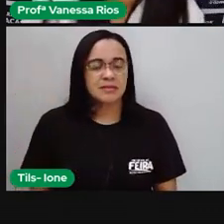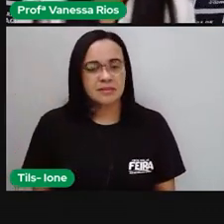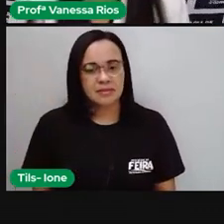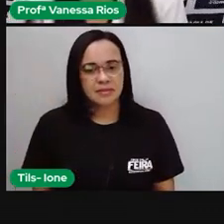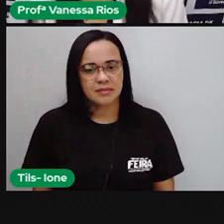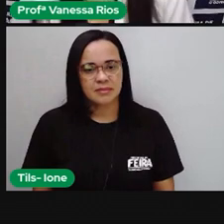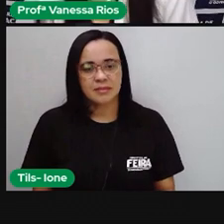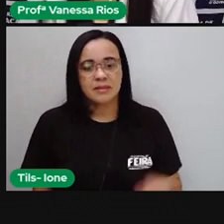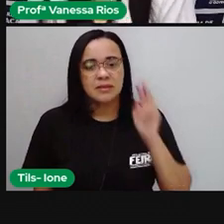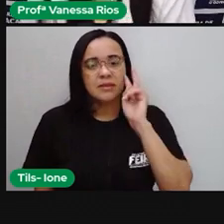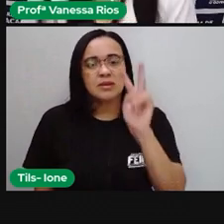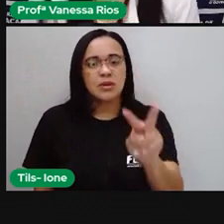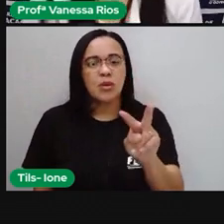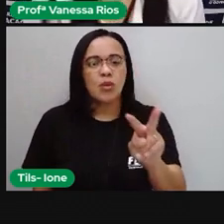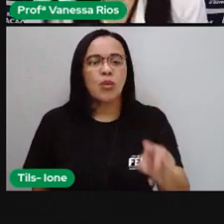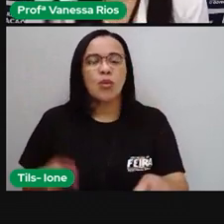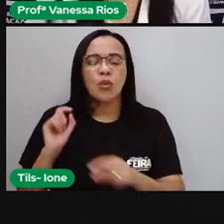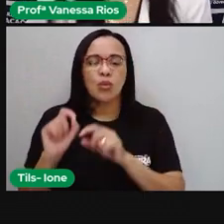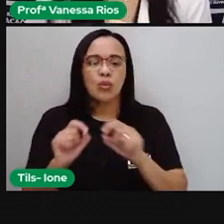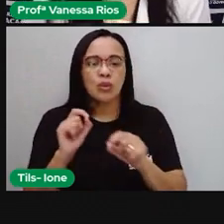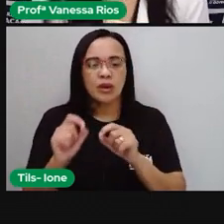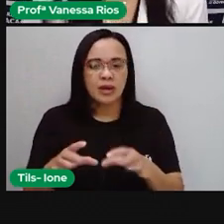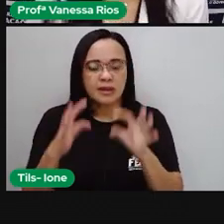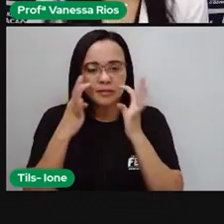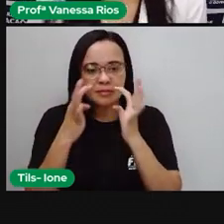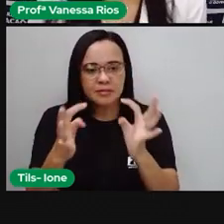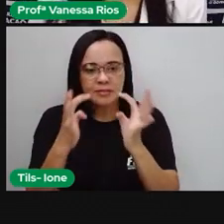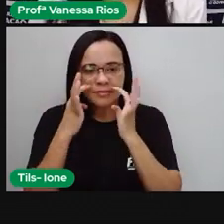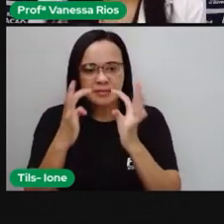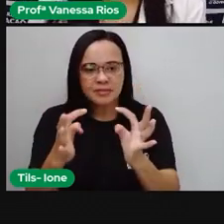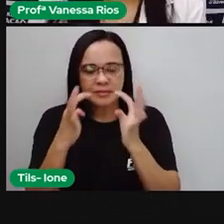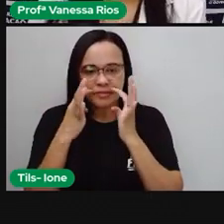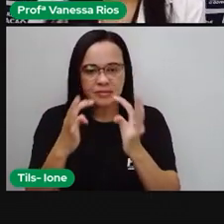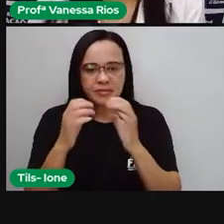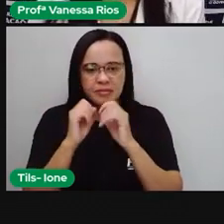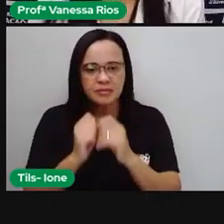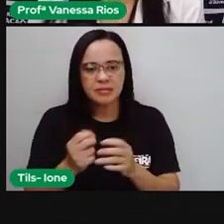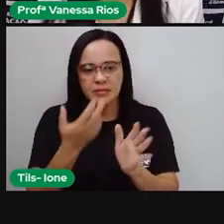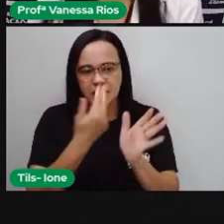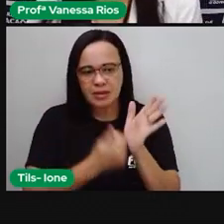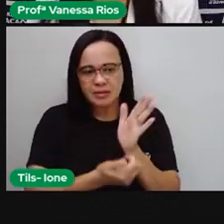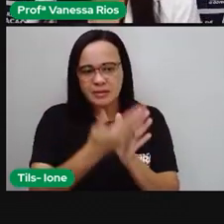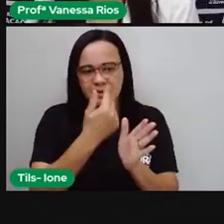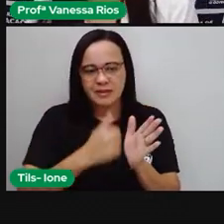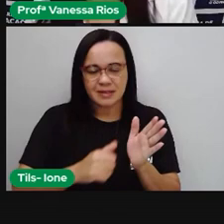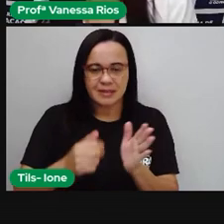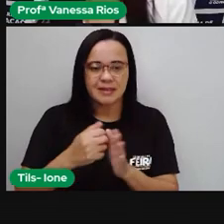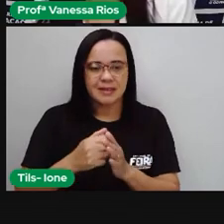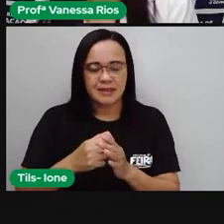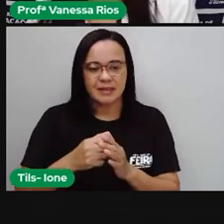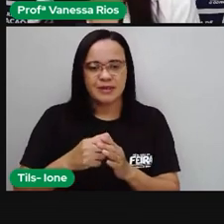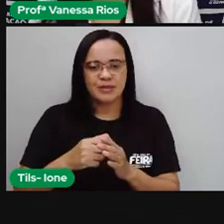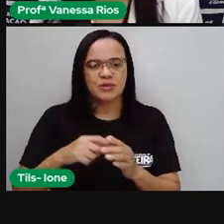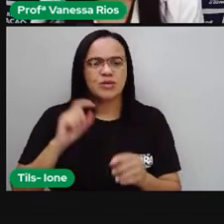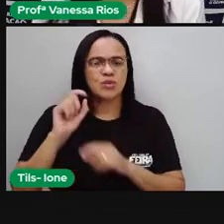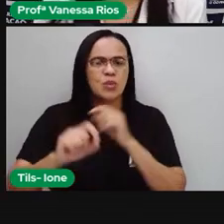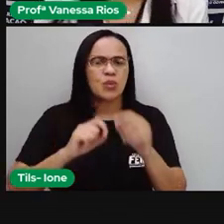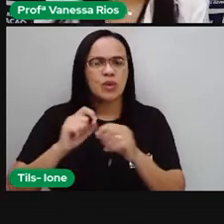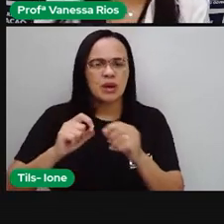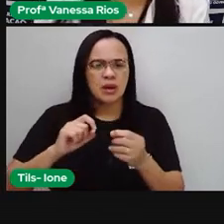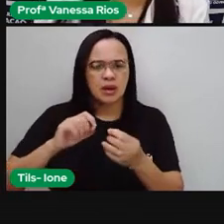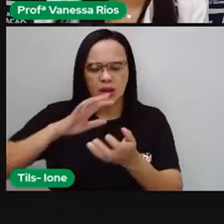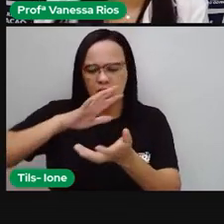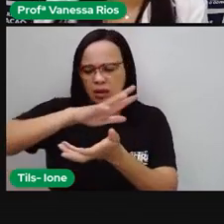Observem aí. Nessa imagem a gente está vendo, né, o planeta Terra fazendo um